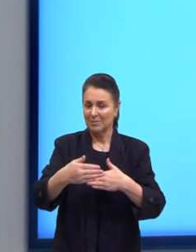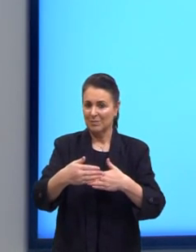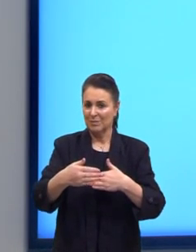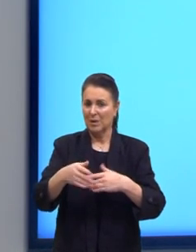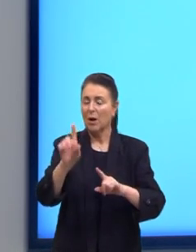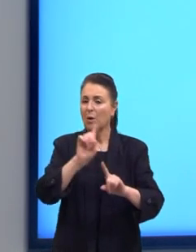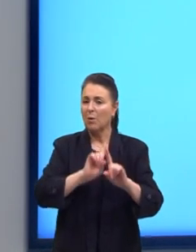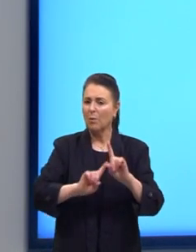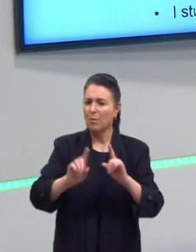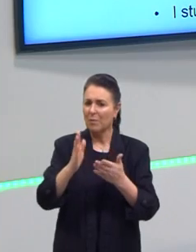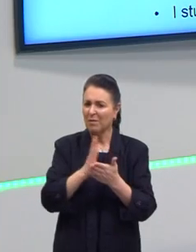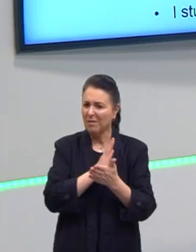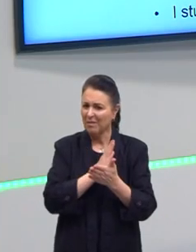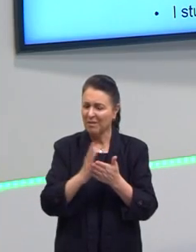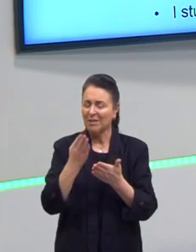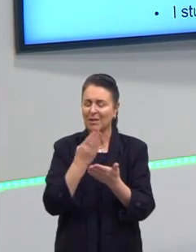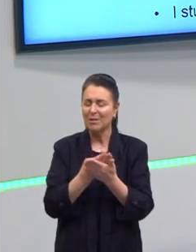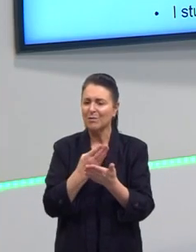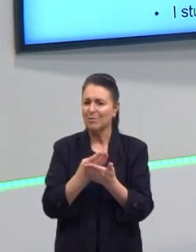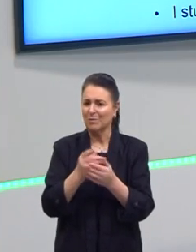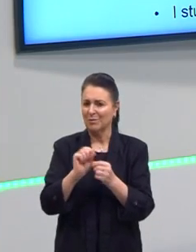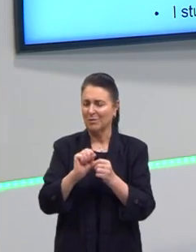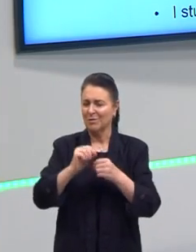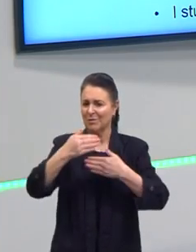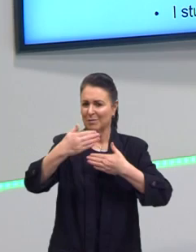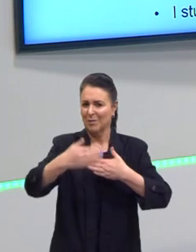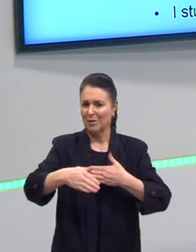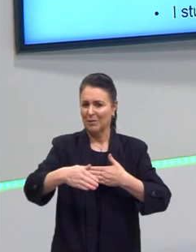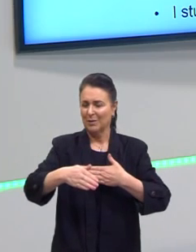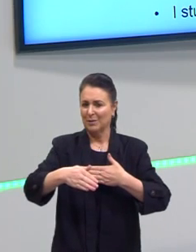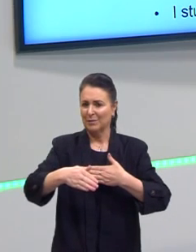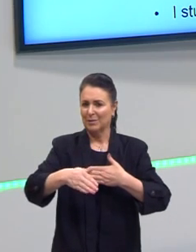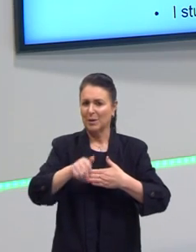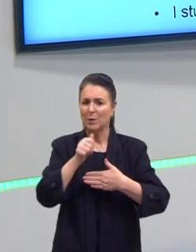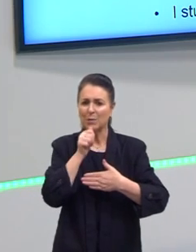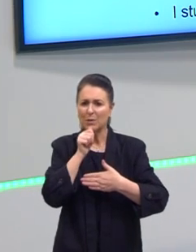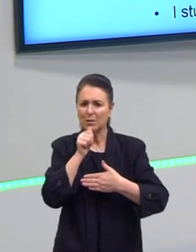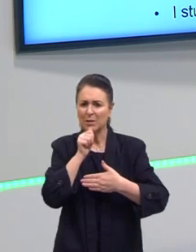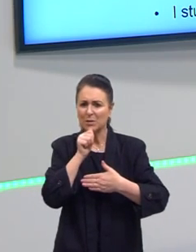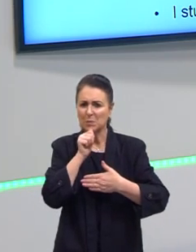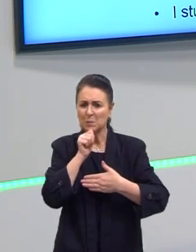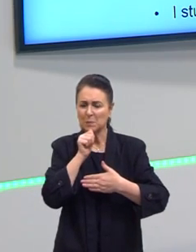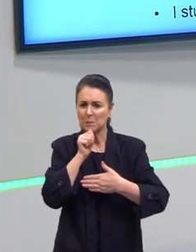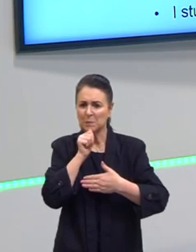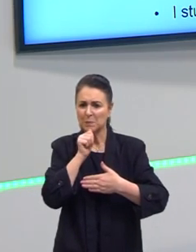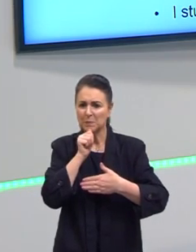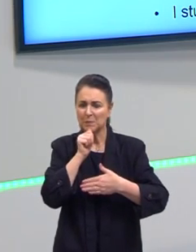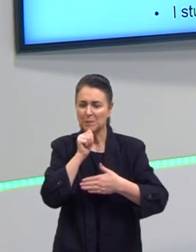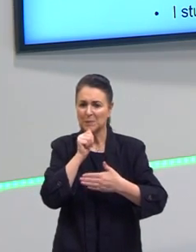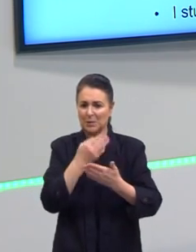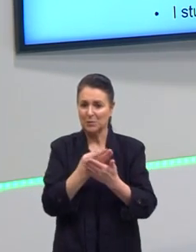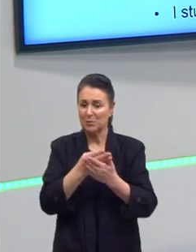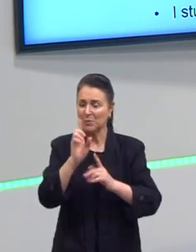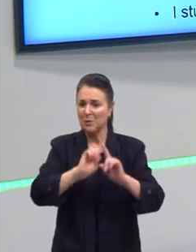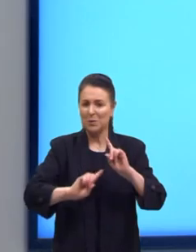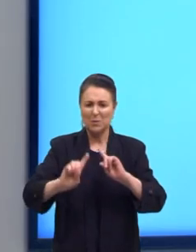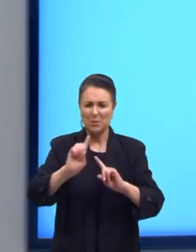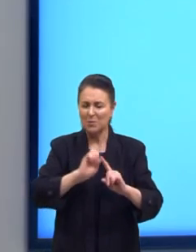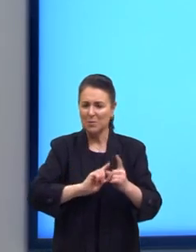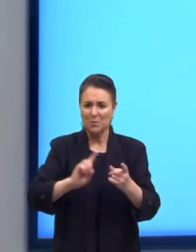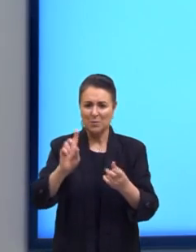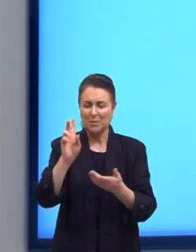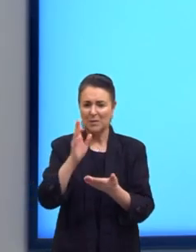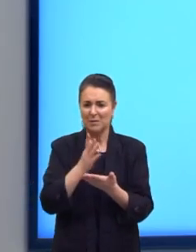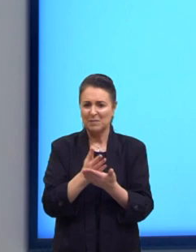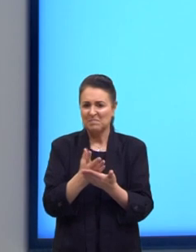Algumas vezes eu estudo para teste. I study for the test sometimes. Eu estudo para o teste algumas vezes. A tradução,